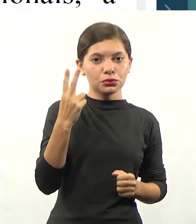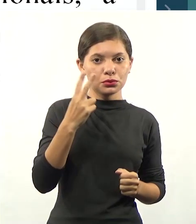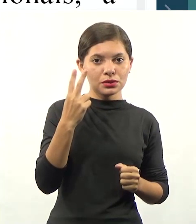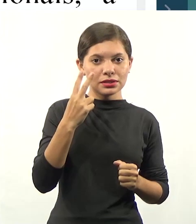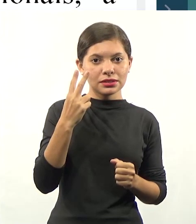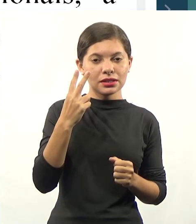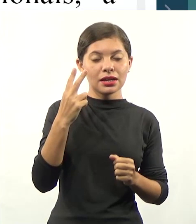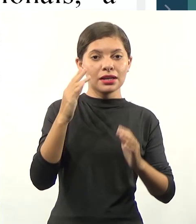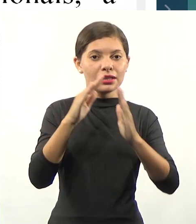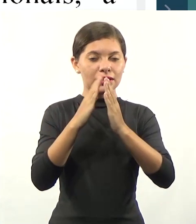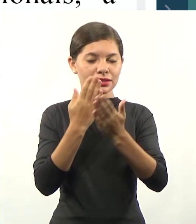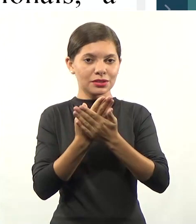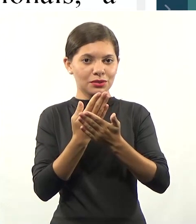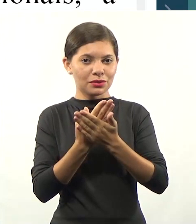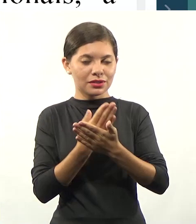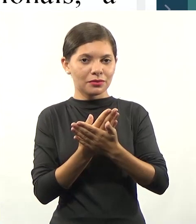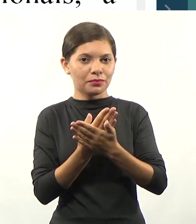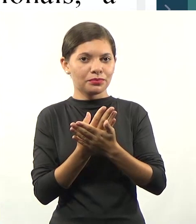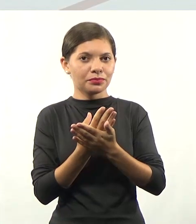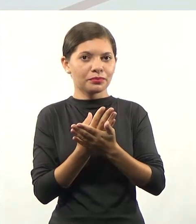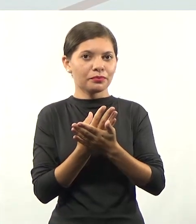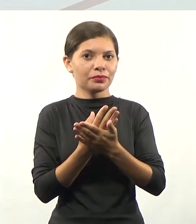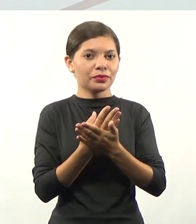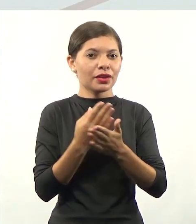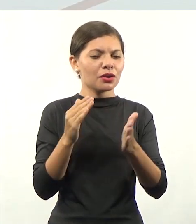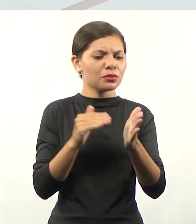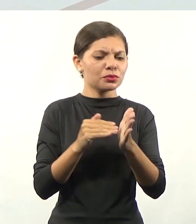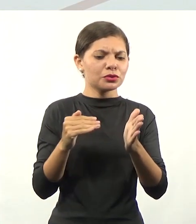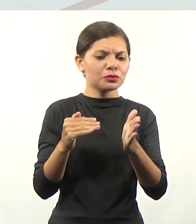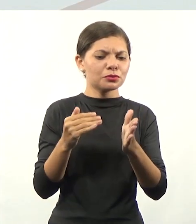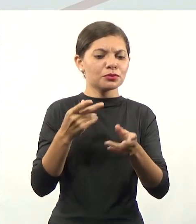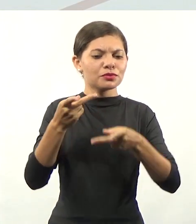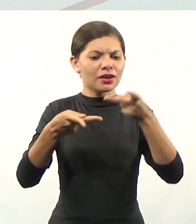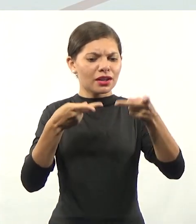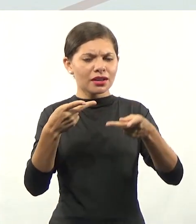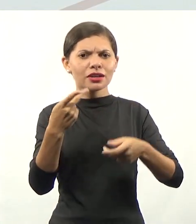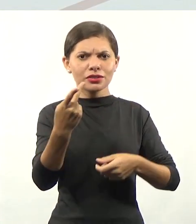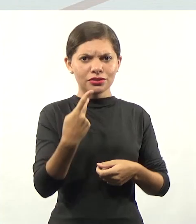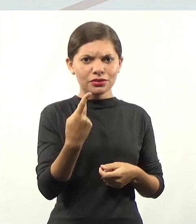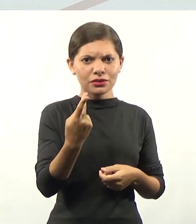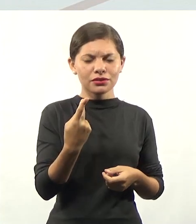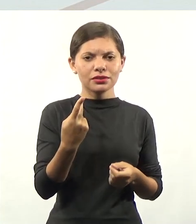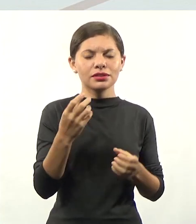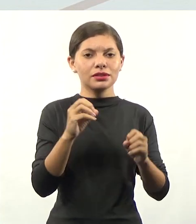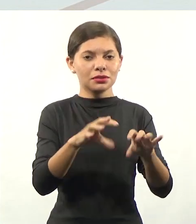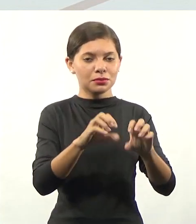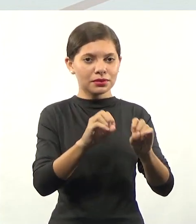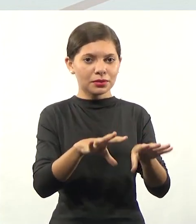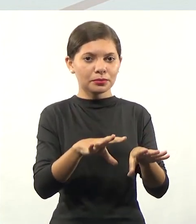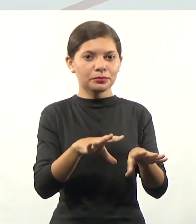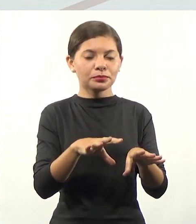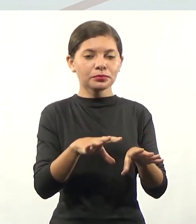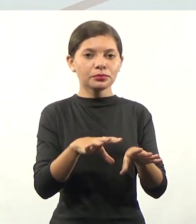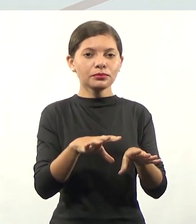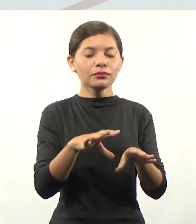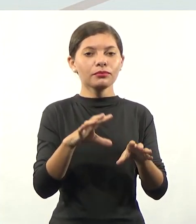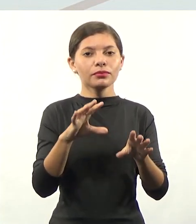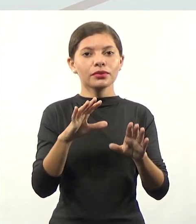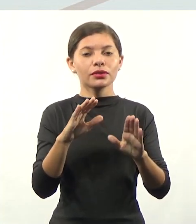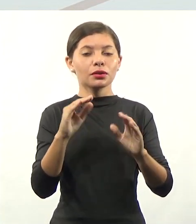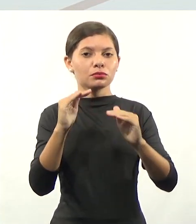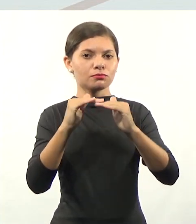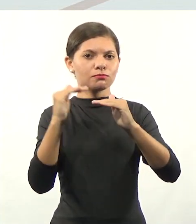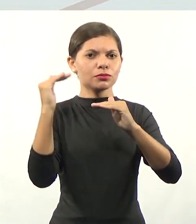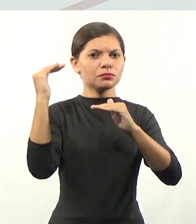escolares. Ah, e esse último é tudo, né? Esse último fala aí da gente, da educação. Então, a educação